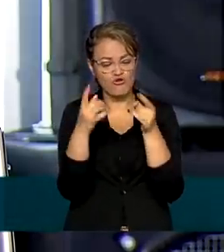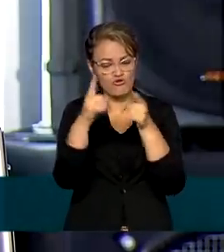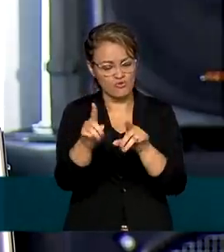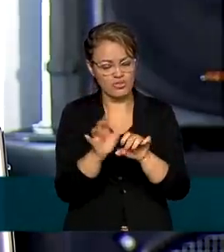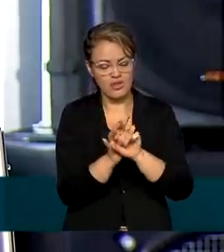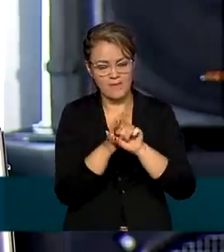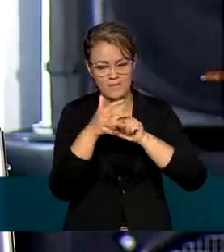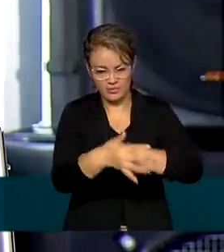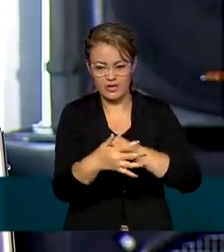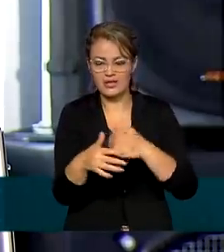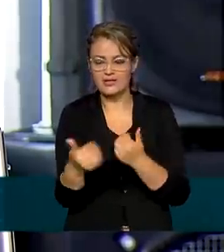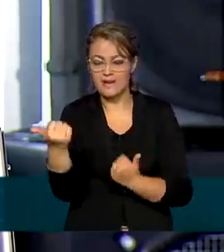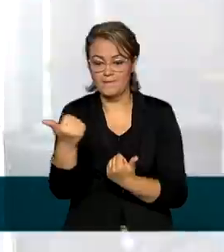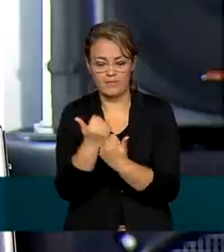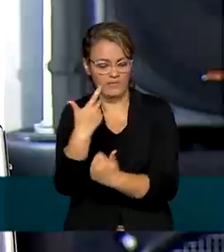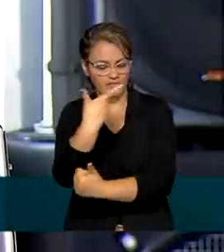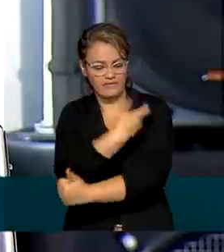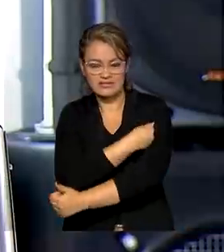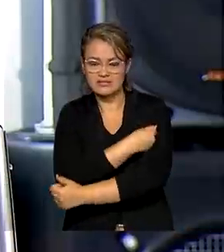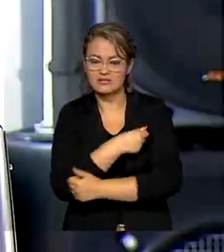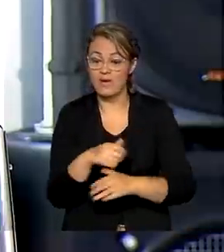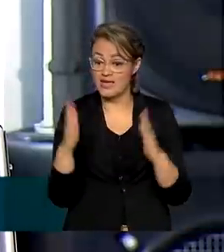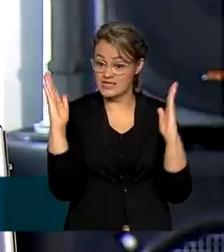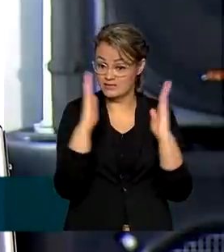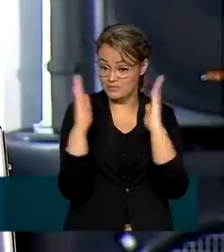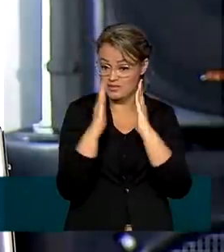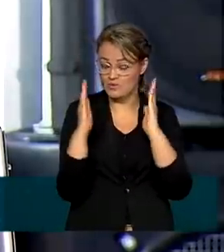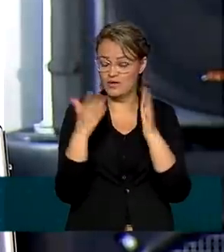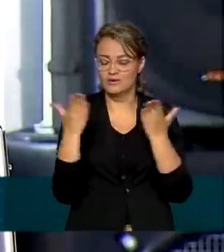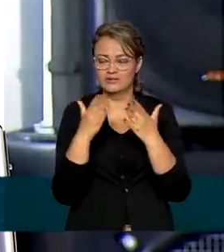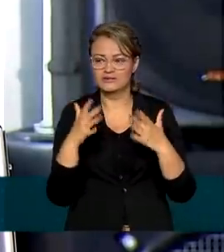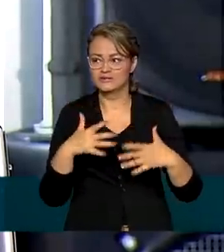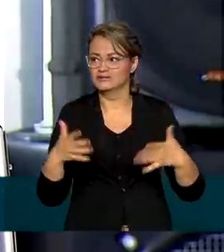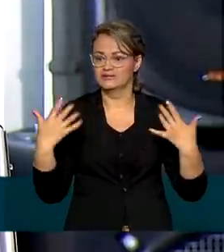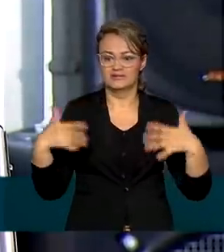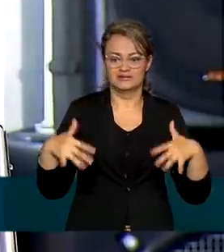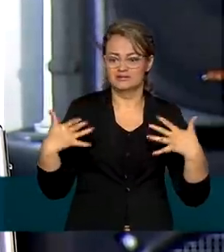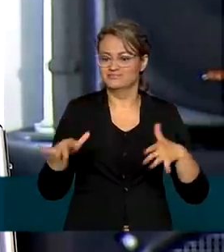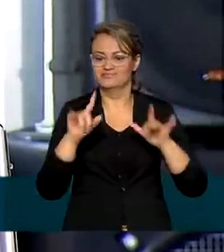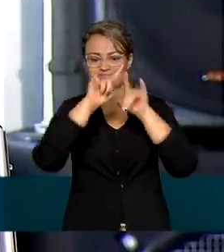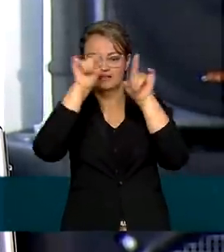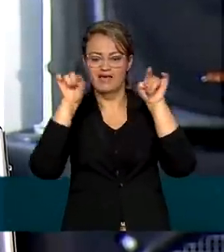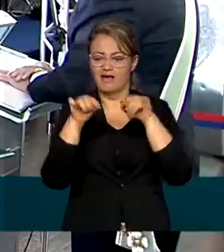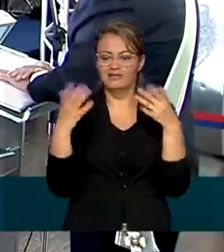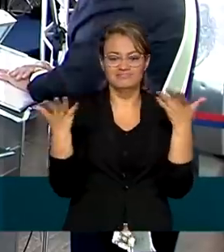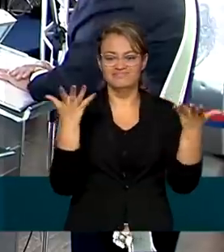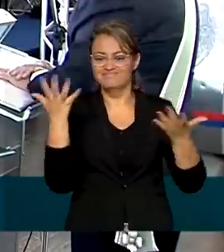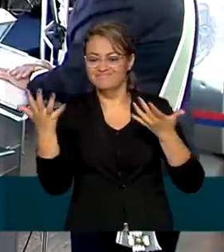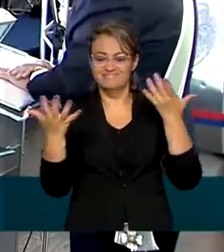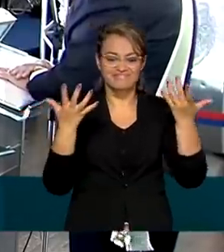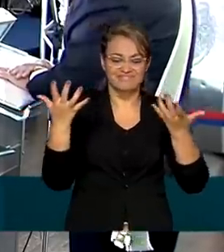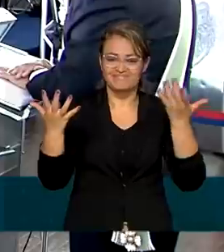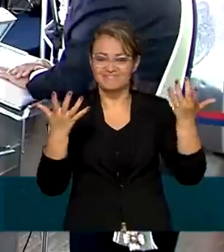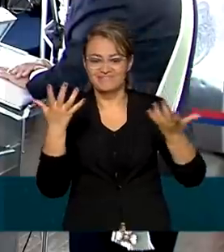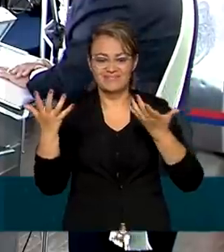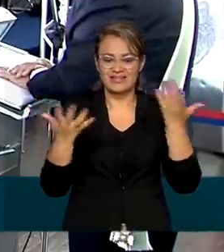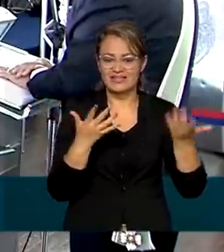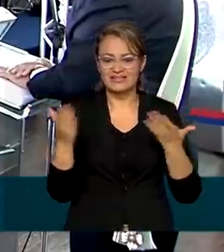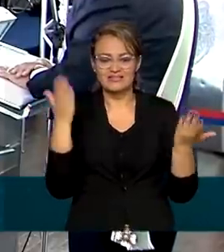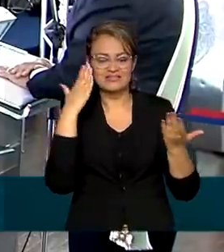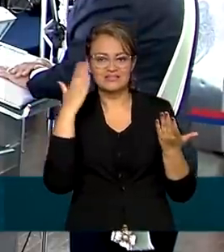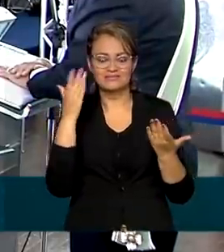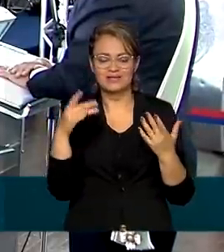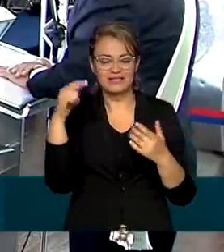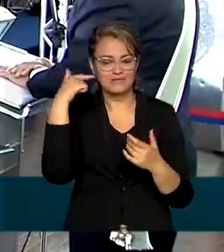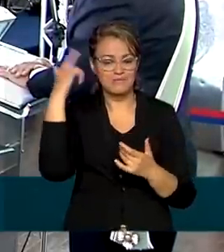pandemia e no apoio à vacinação. Neste período de intensa comoção e incertezas, que colocam à prova